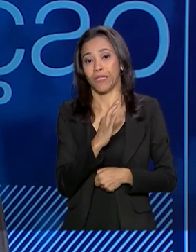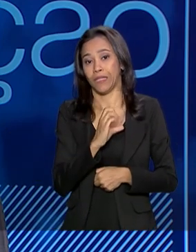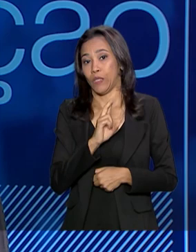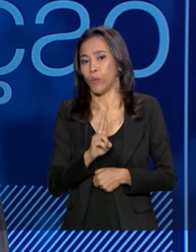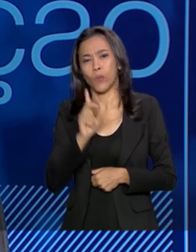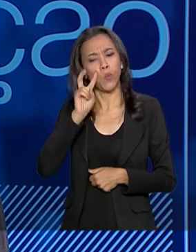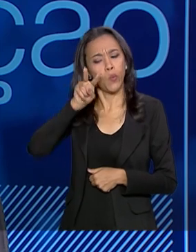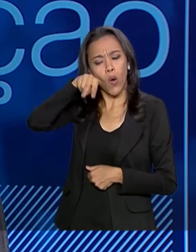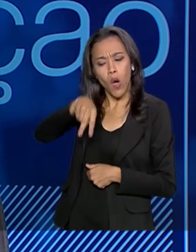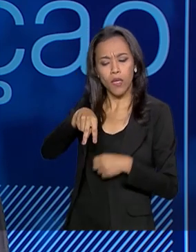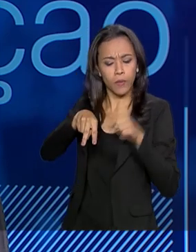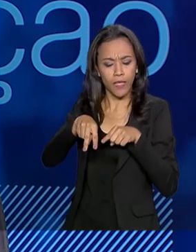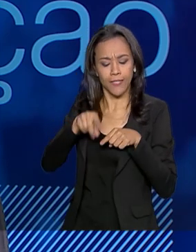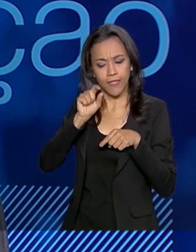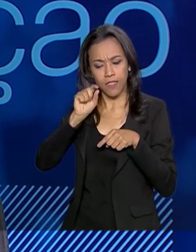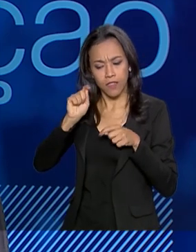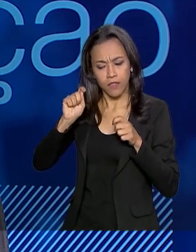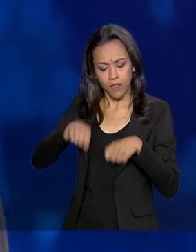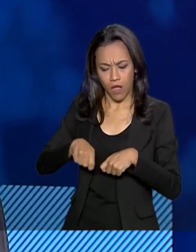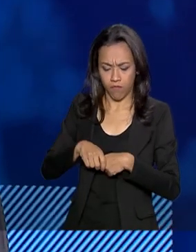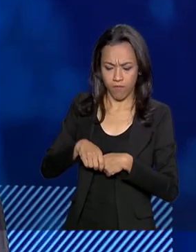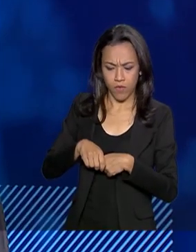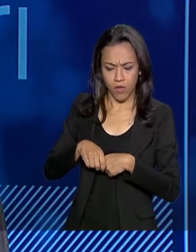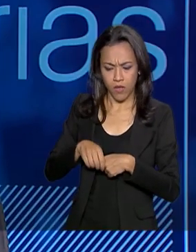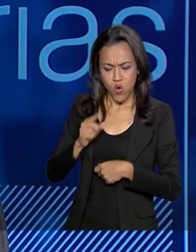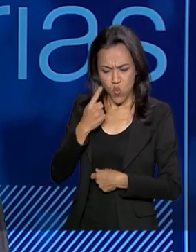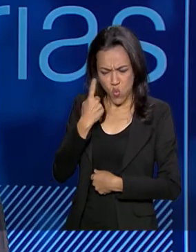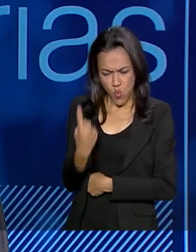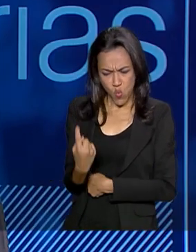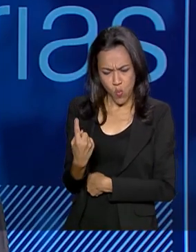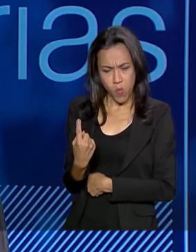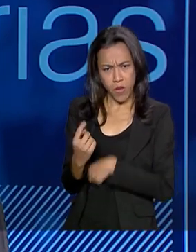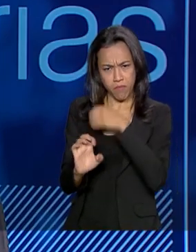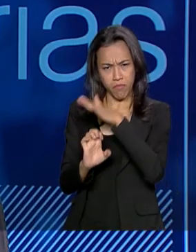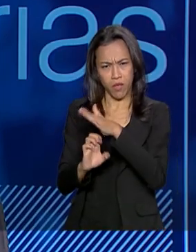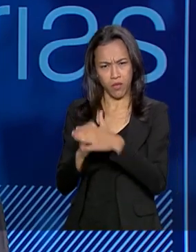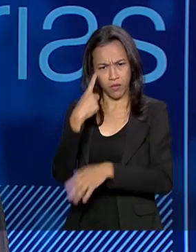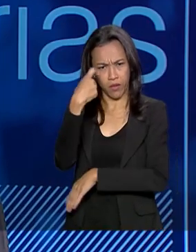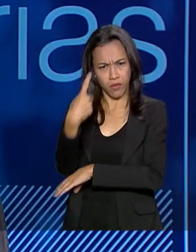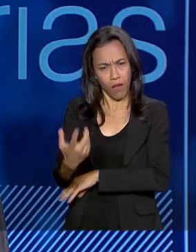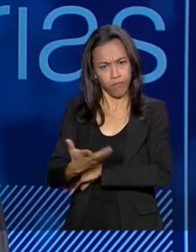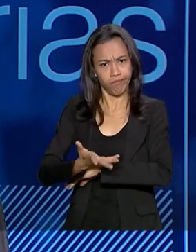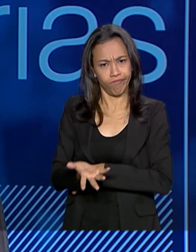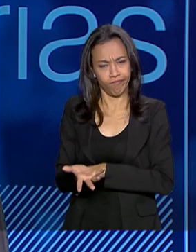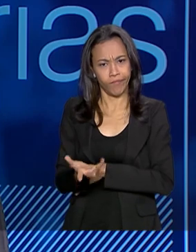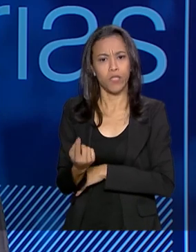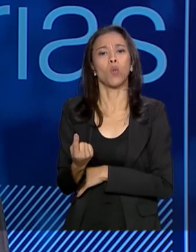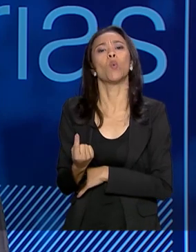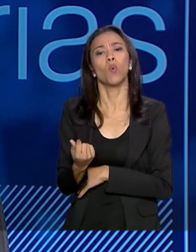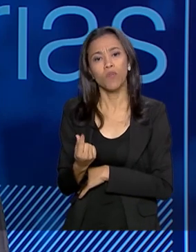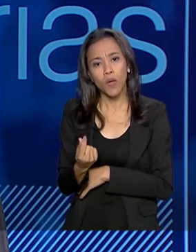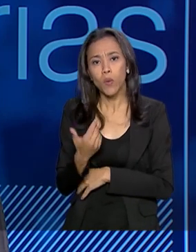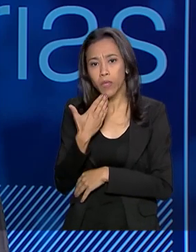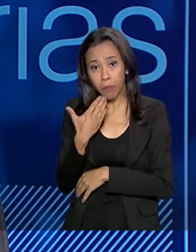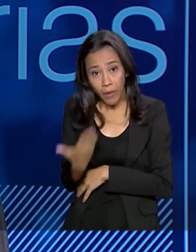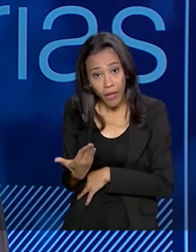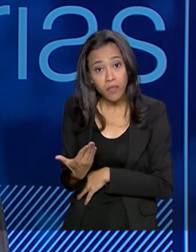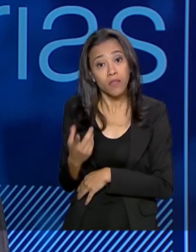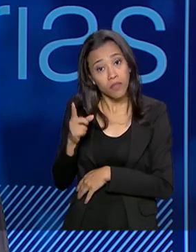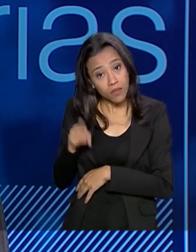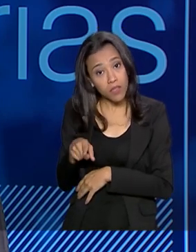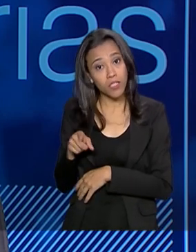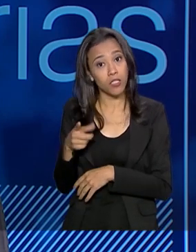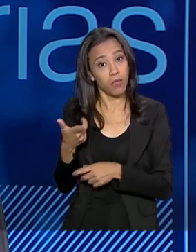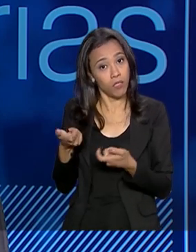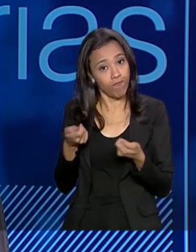olha? Como é possível que você tenha um leilão com apenas um interessado? É muito importante que o preço mínimo que você pede por aquele ativo seja bem